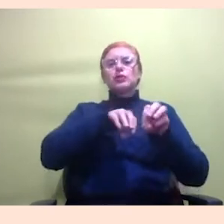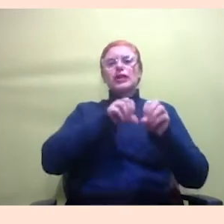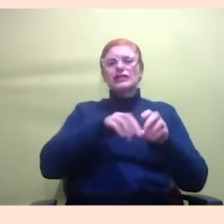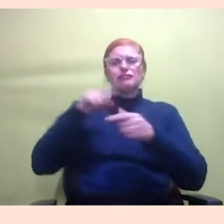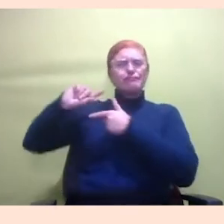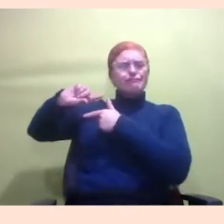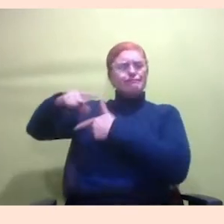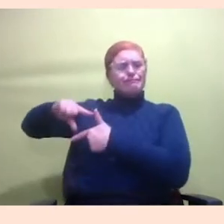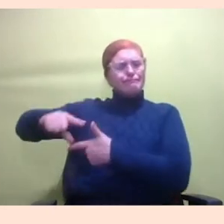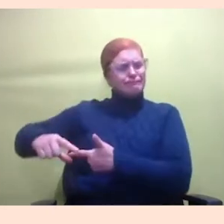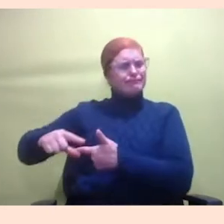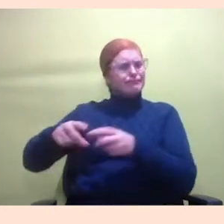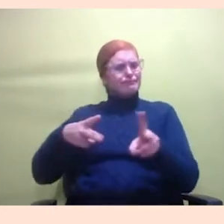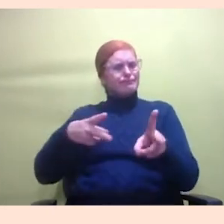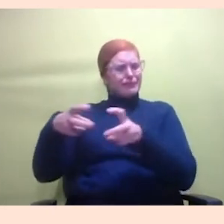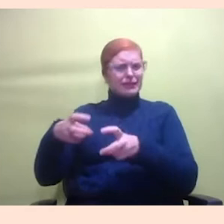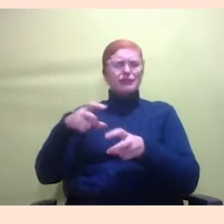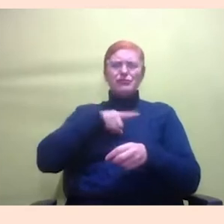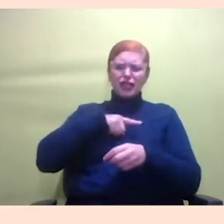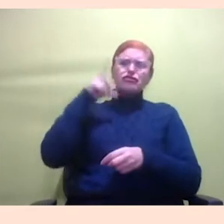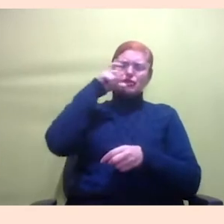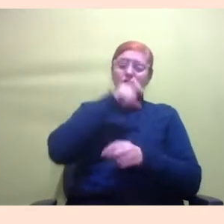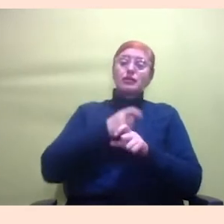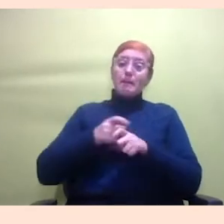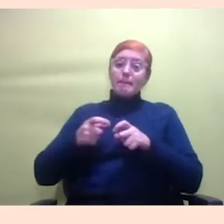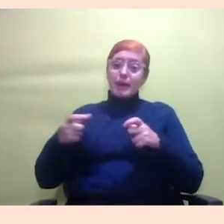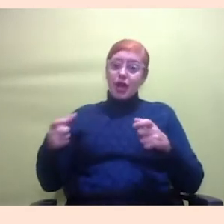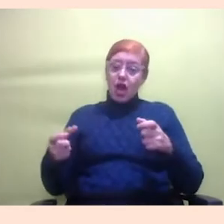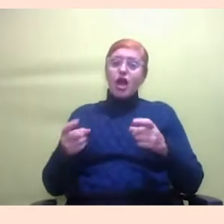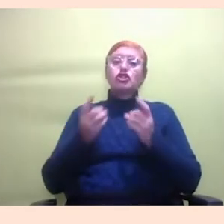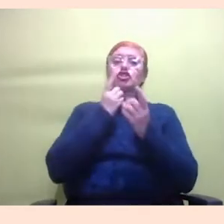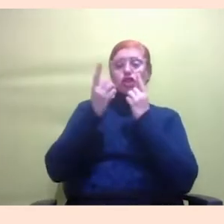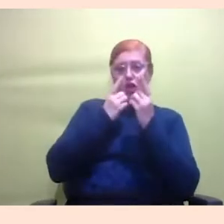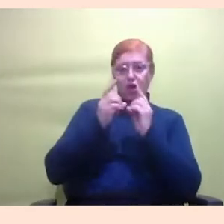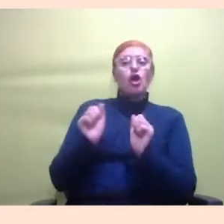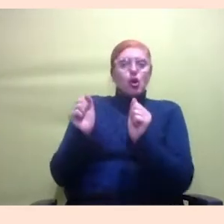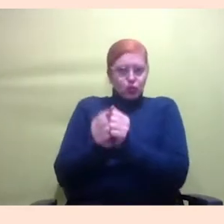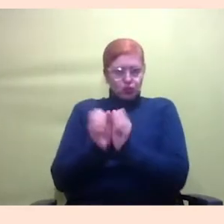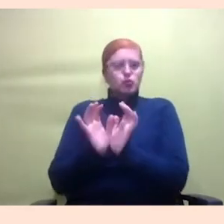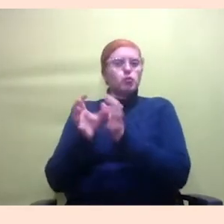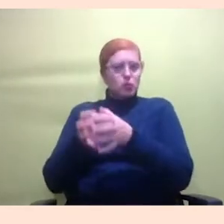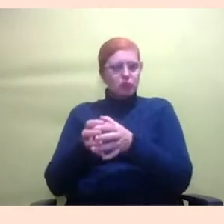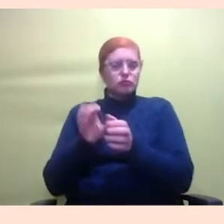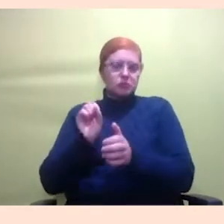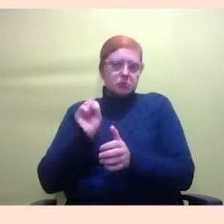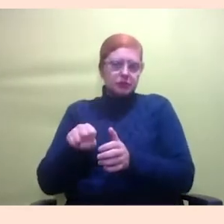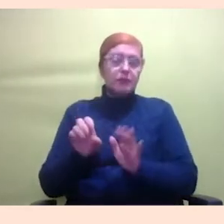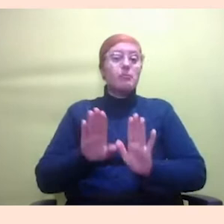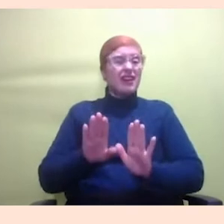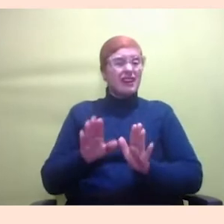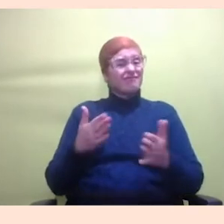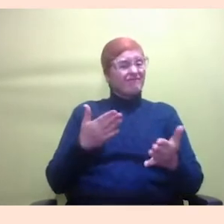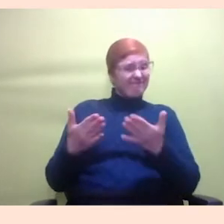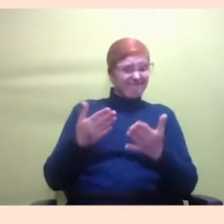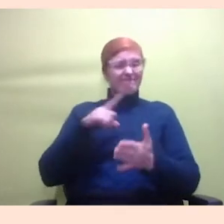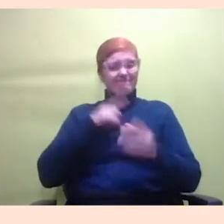gente percebe uma dificuldade. A maioria dialoga com a gente, mas as pessoas têm, às vezes, dificuldade de dialogar